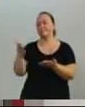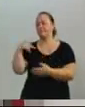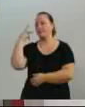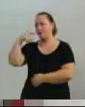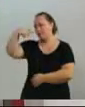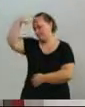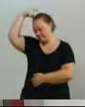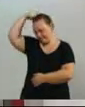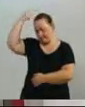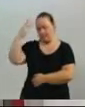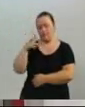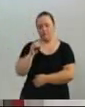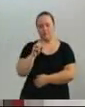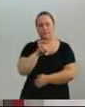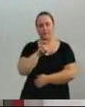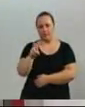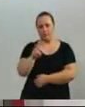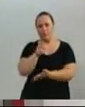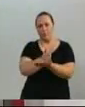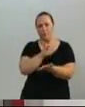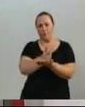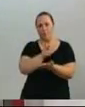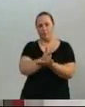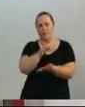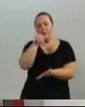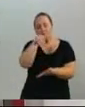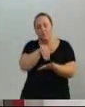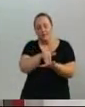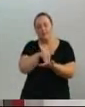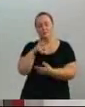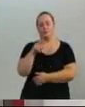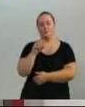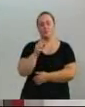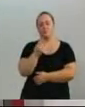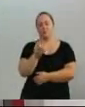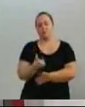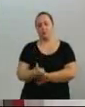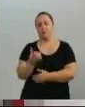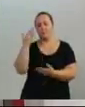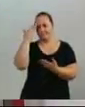2005 e continua até 2016. Obrigado.